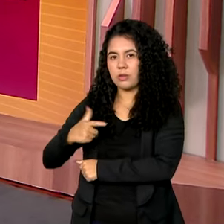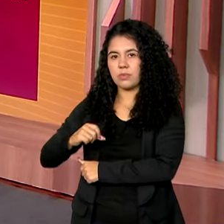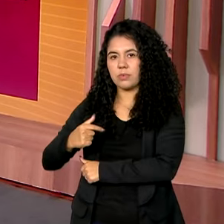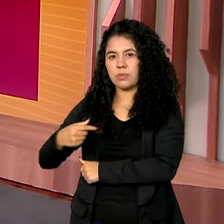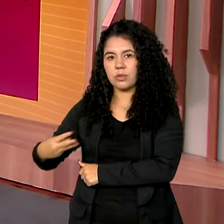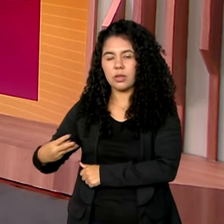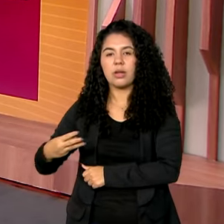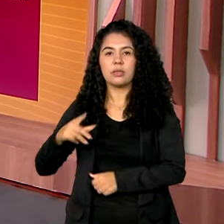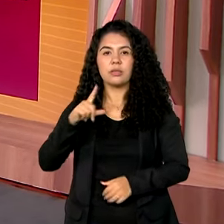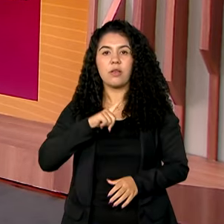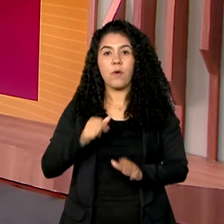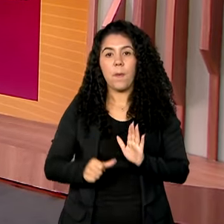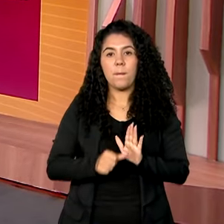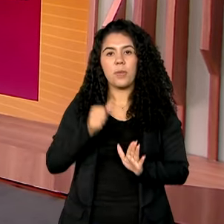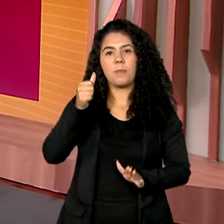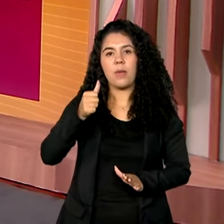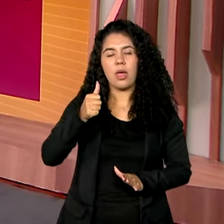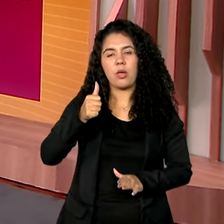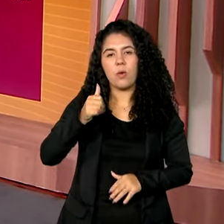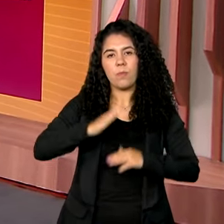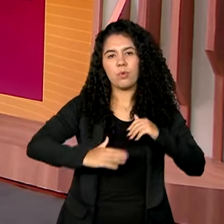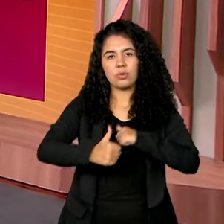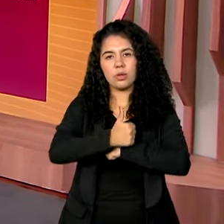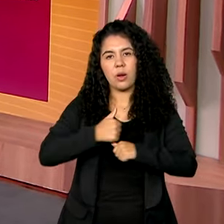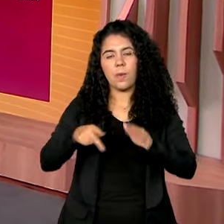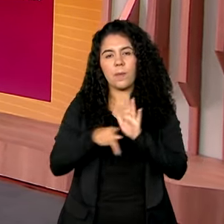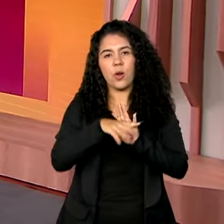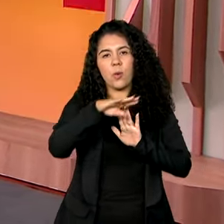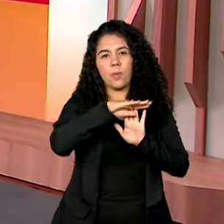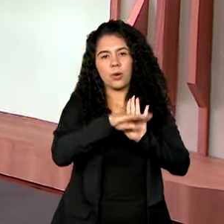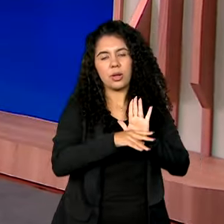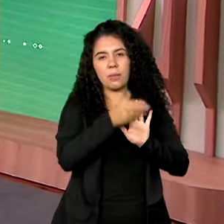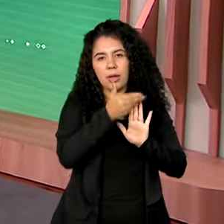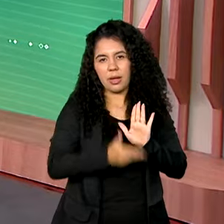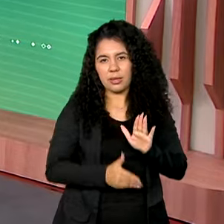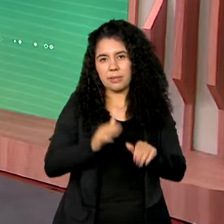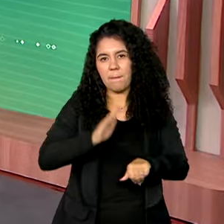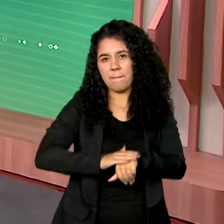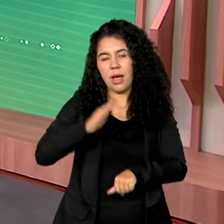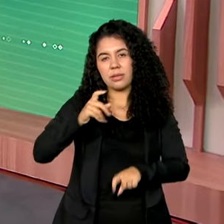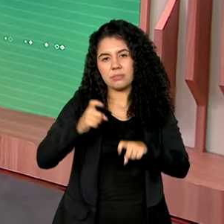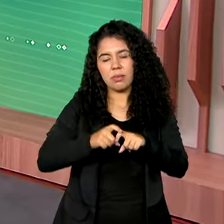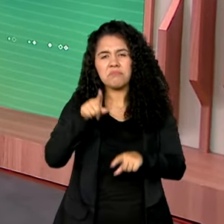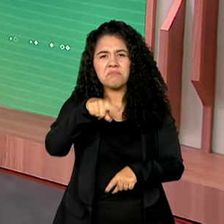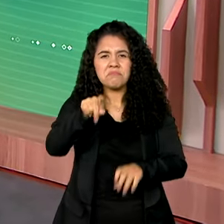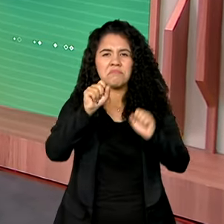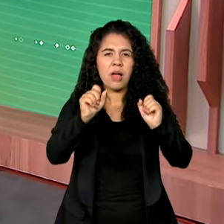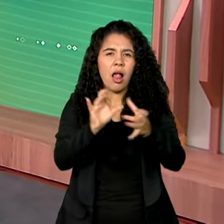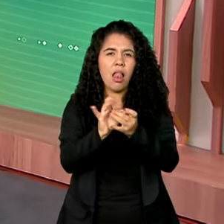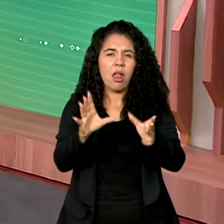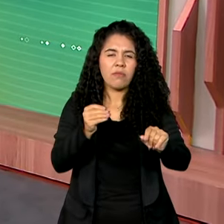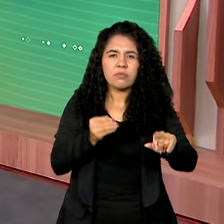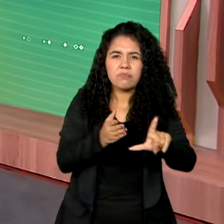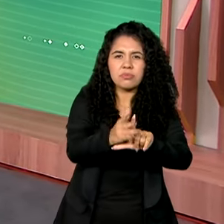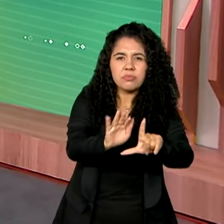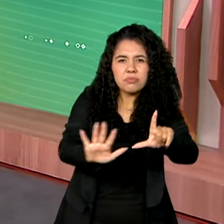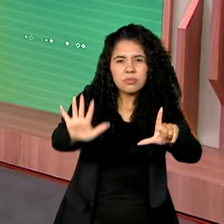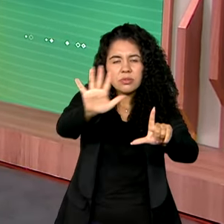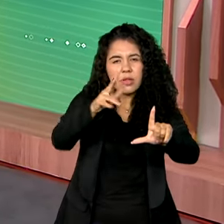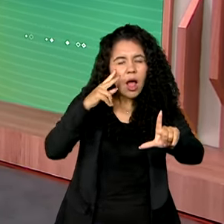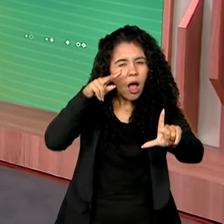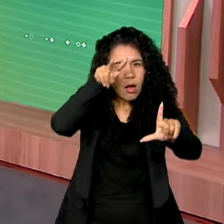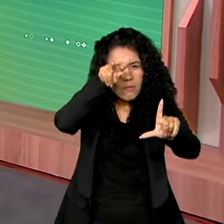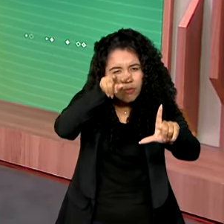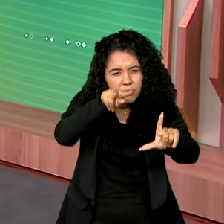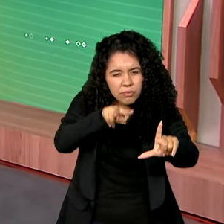profissional do Mais Médicos. É isso, você pode verificar quais são as ações do governo federal em qualquer município